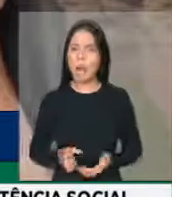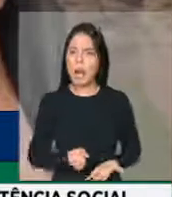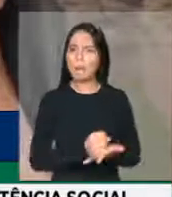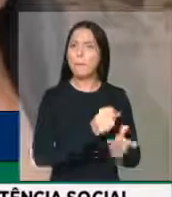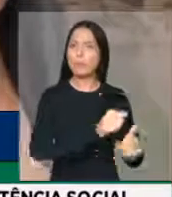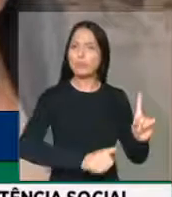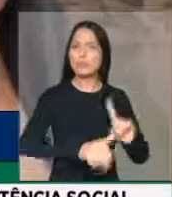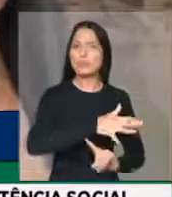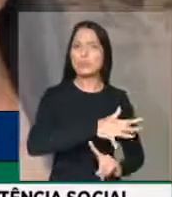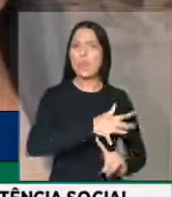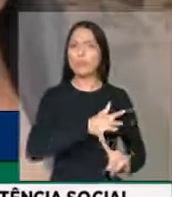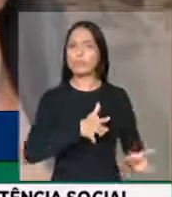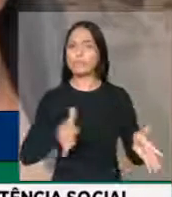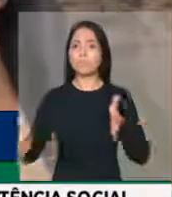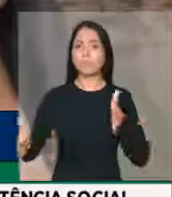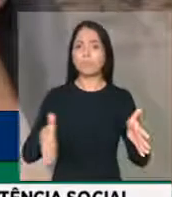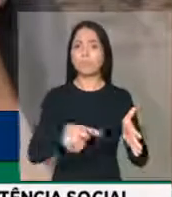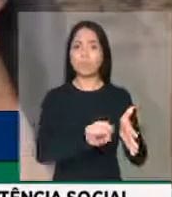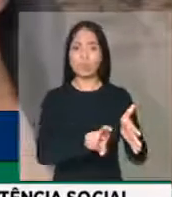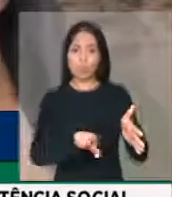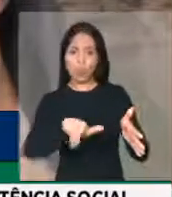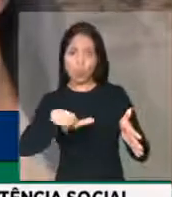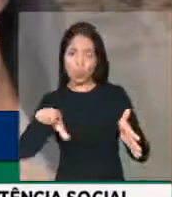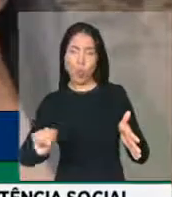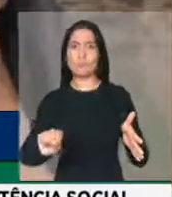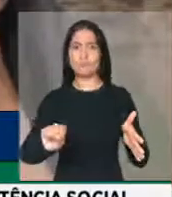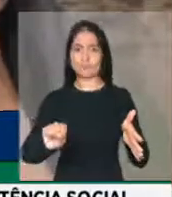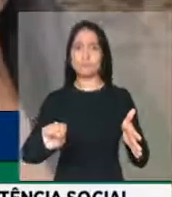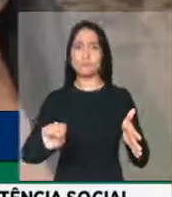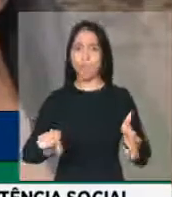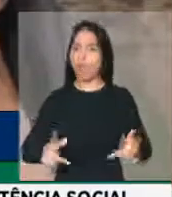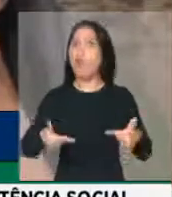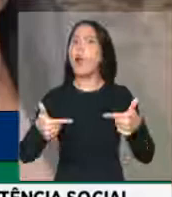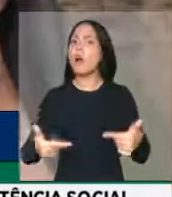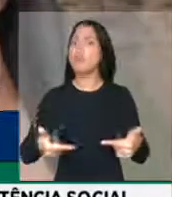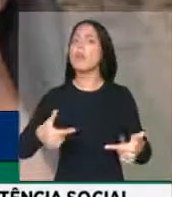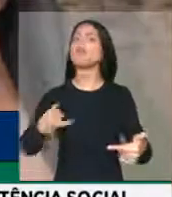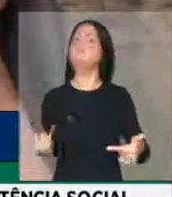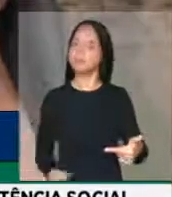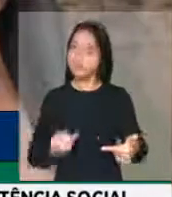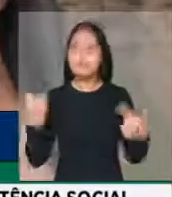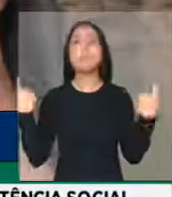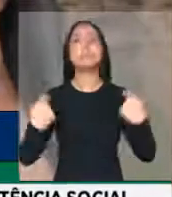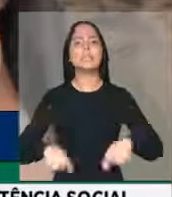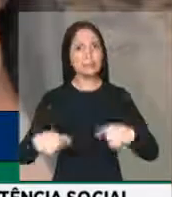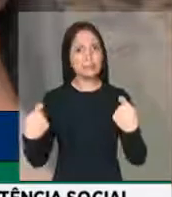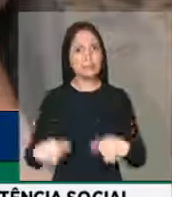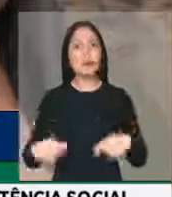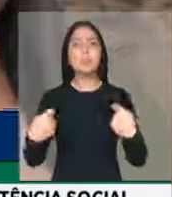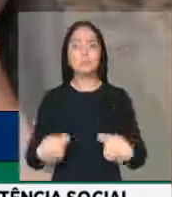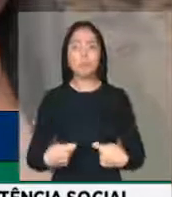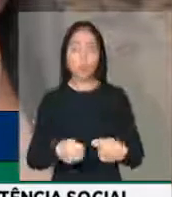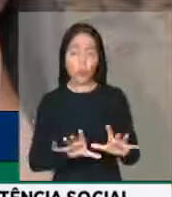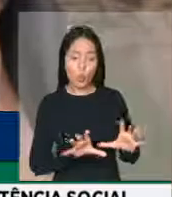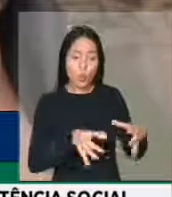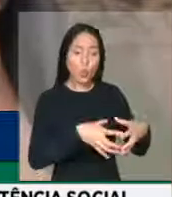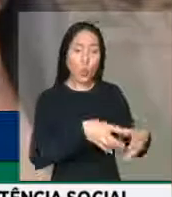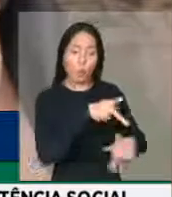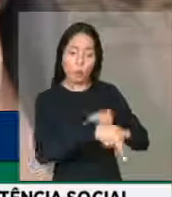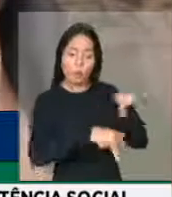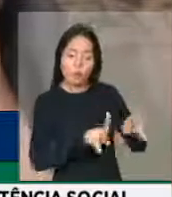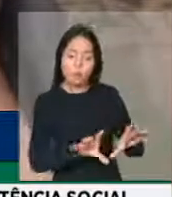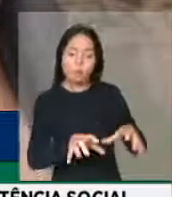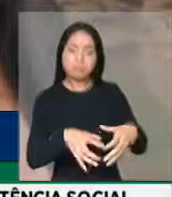desenvolvidas no âmbito do SUA são necessárias, tanto nesse momento para a identificação e amparo imediato das pessoas e grupos em situação de maior